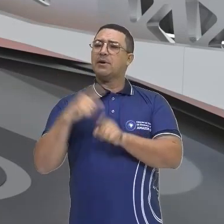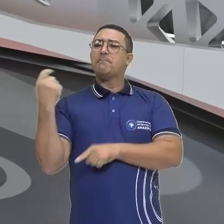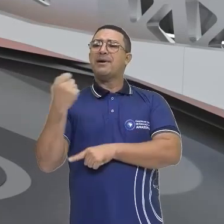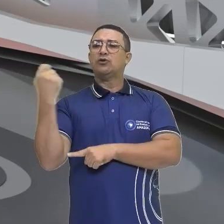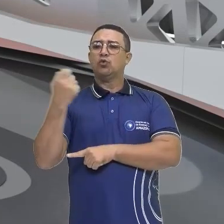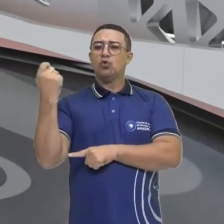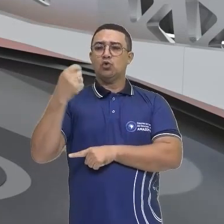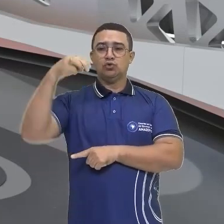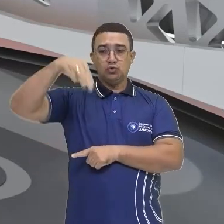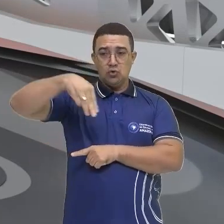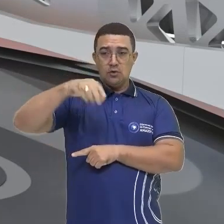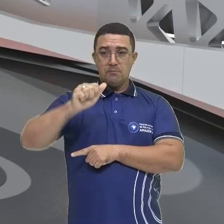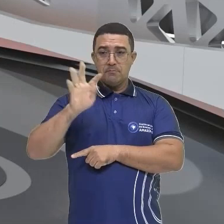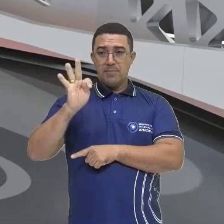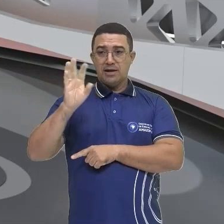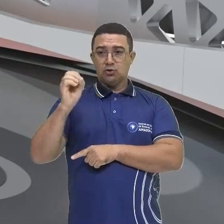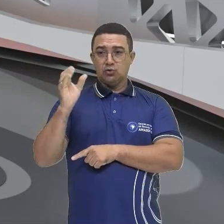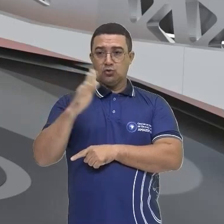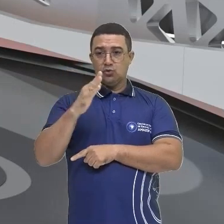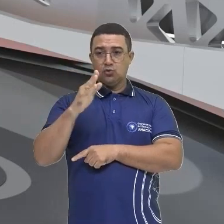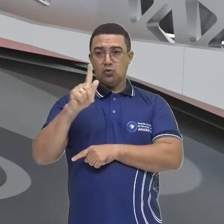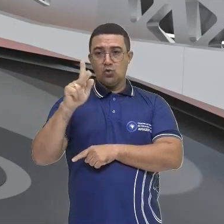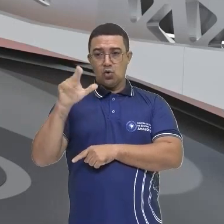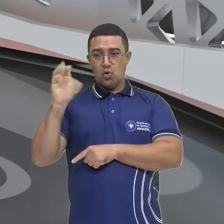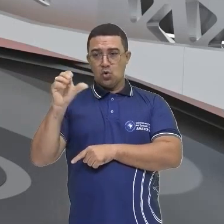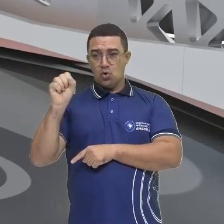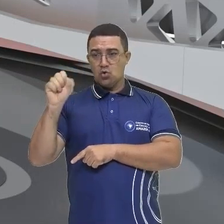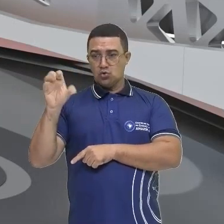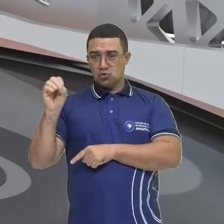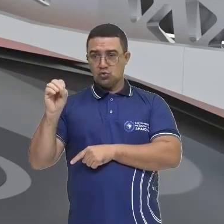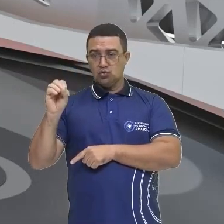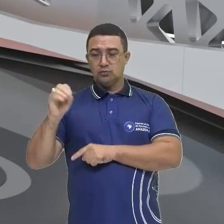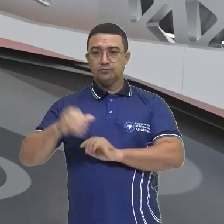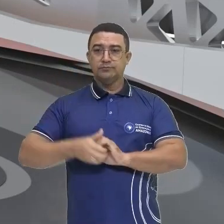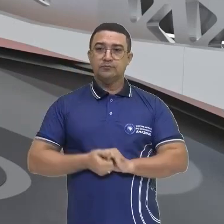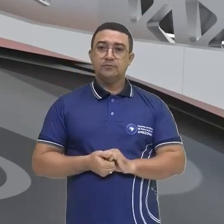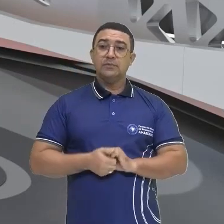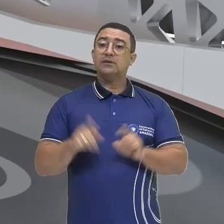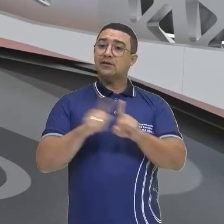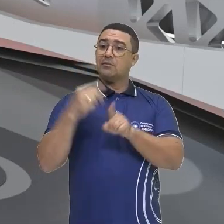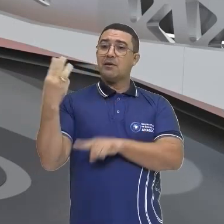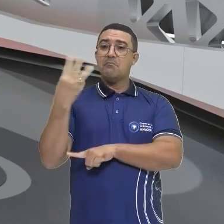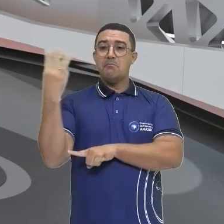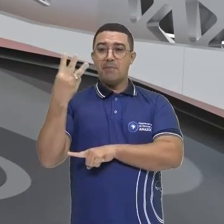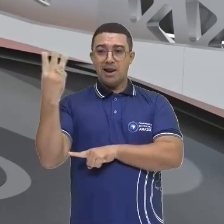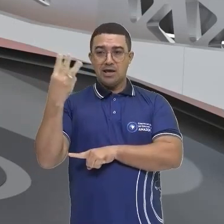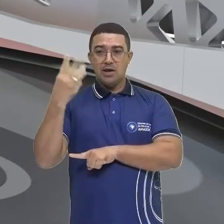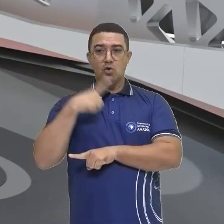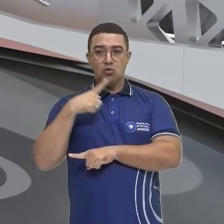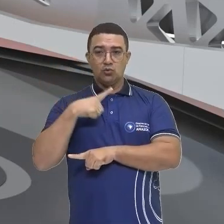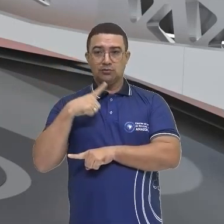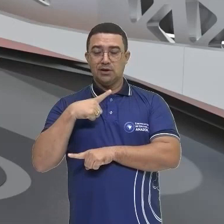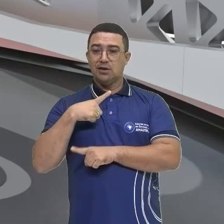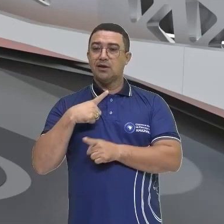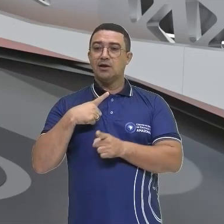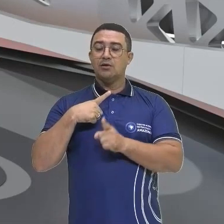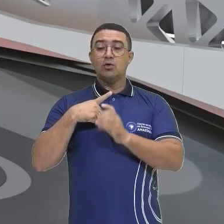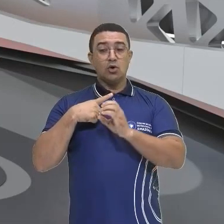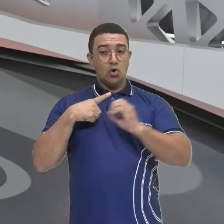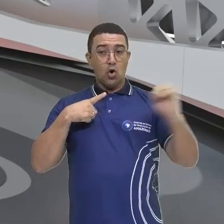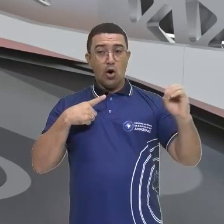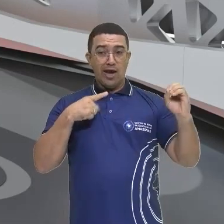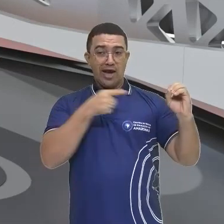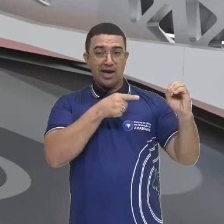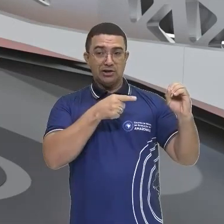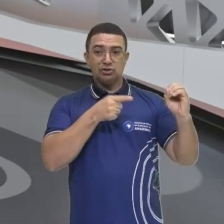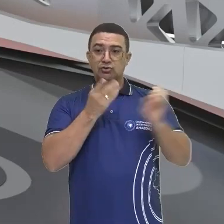a parte norte, que faz fronteira ainda com os estados da nossa região. E do Maranhão, nós temos ali a parte oeste, tá? Que